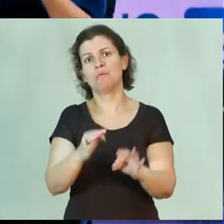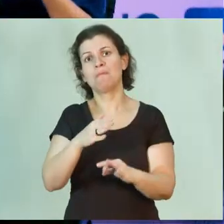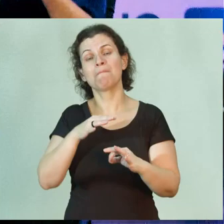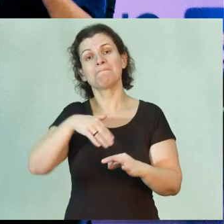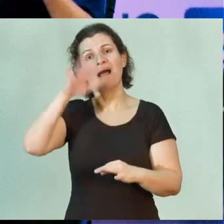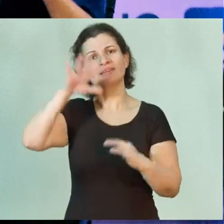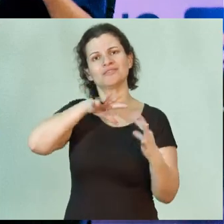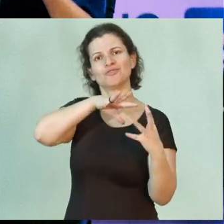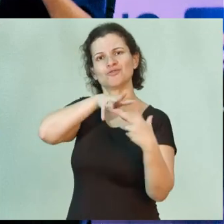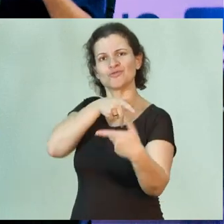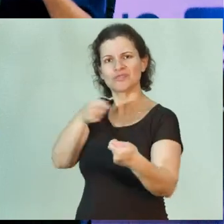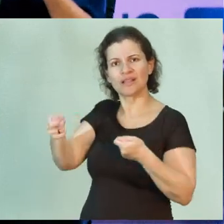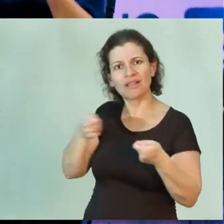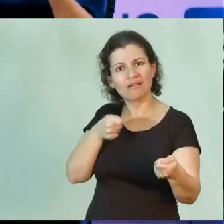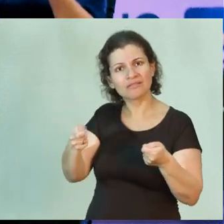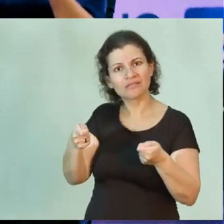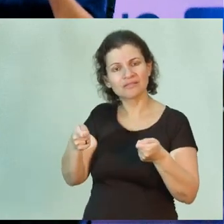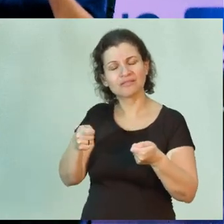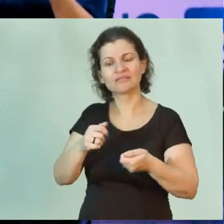sustentável.